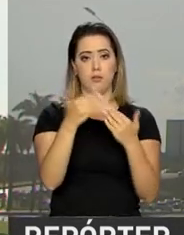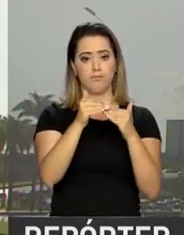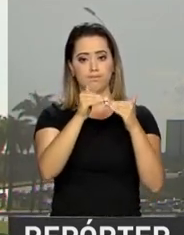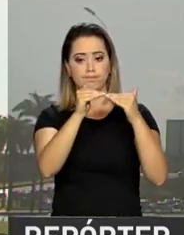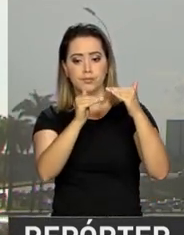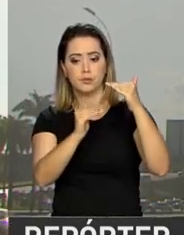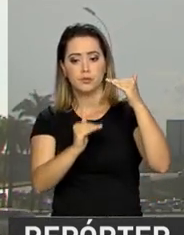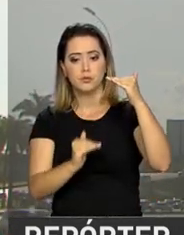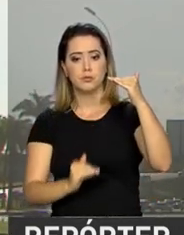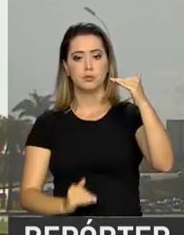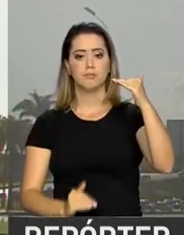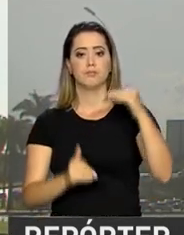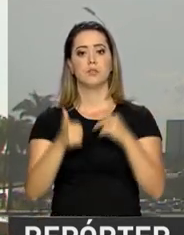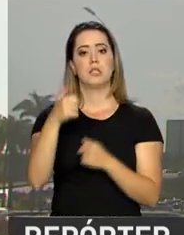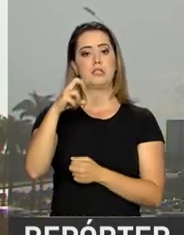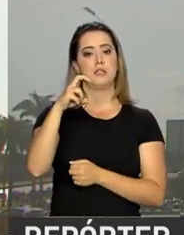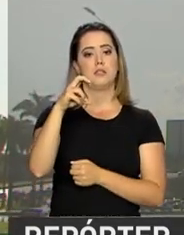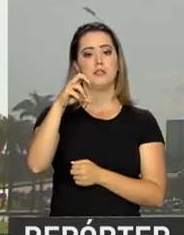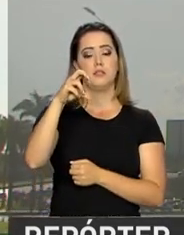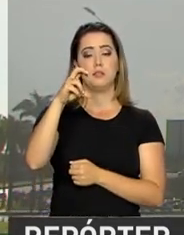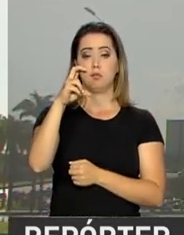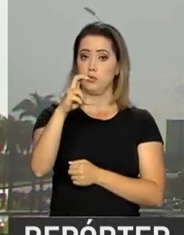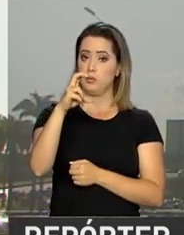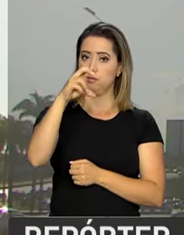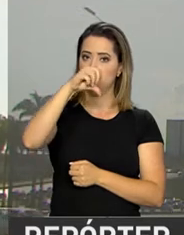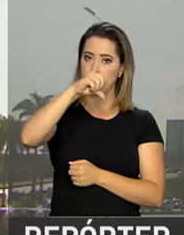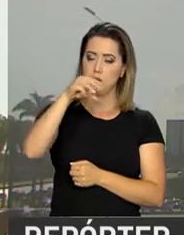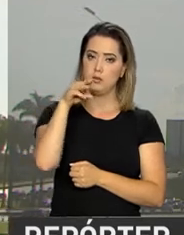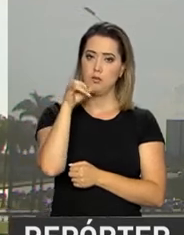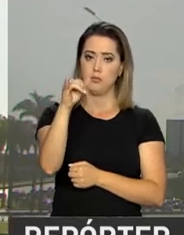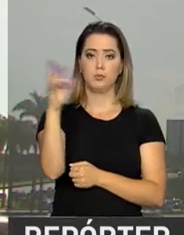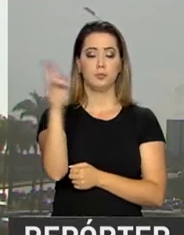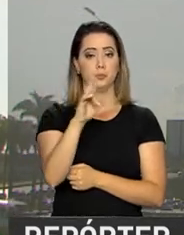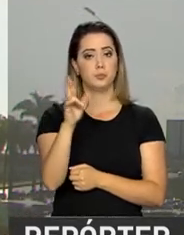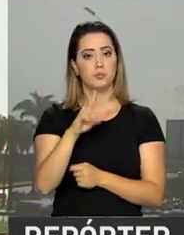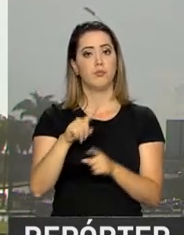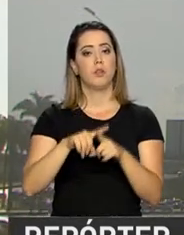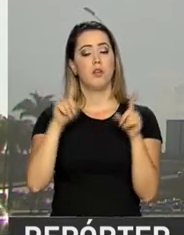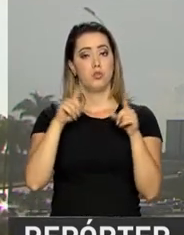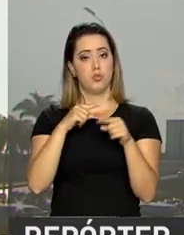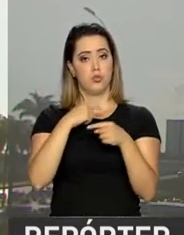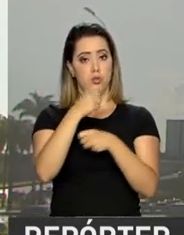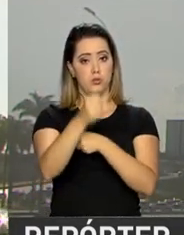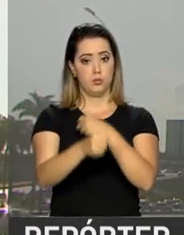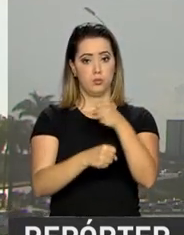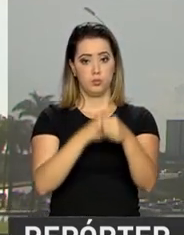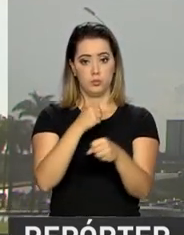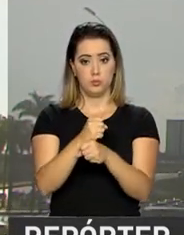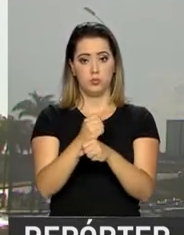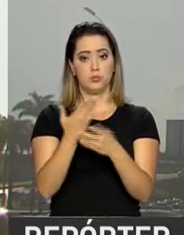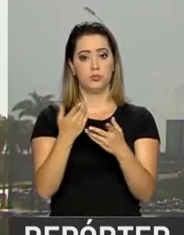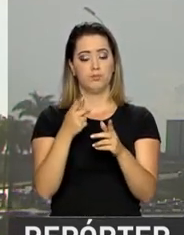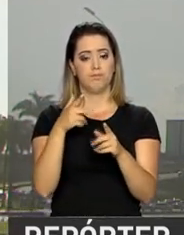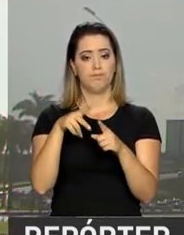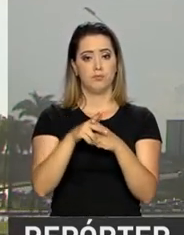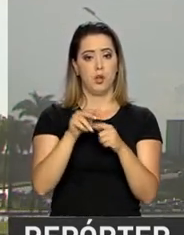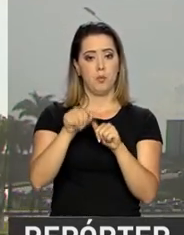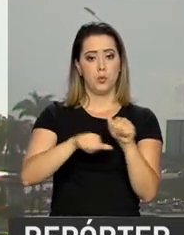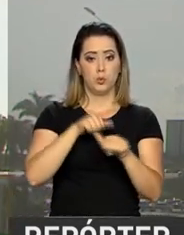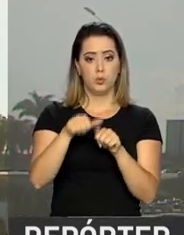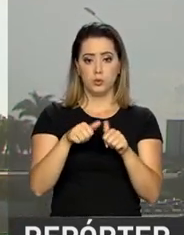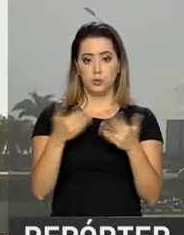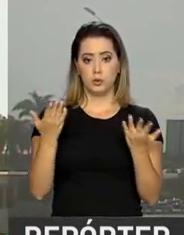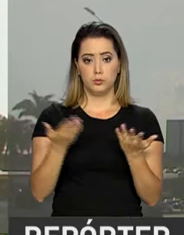déficit de 159 bilhões de reais. Já a de 2018 foi revisada de um